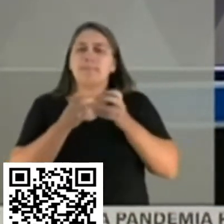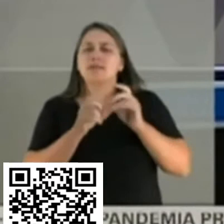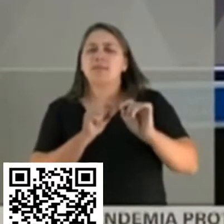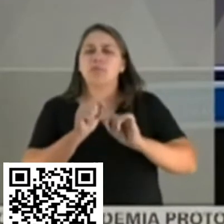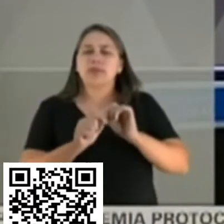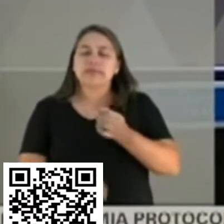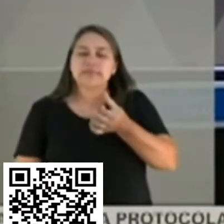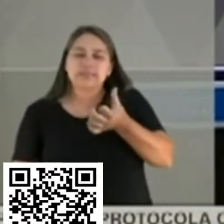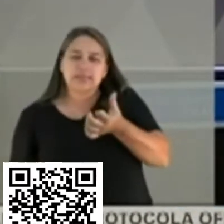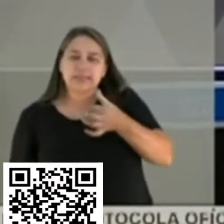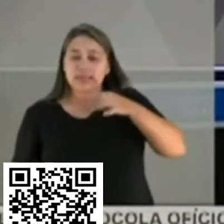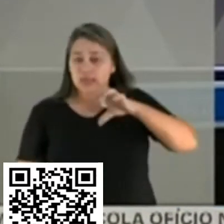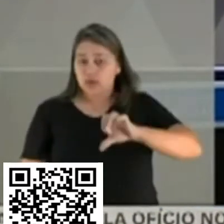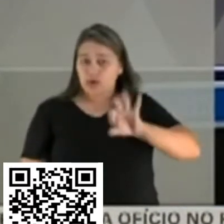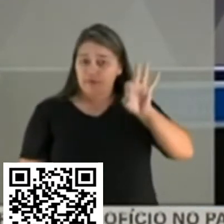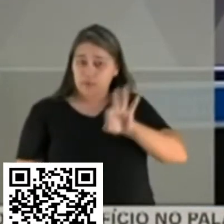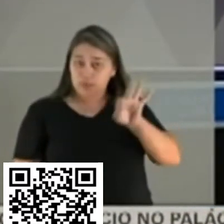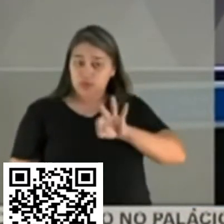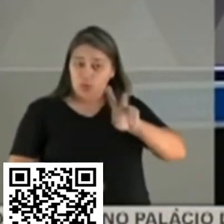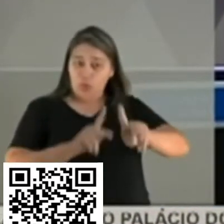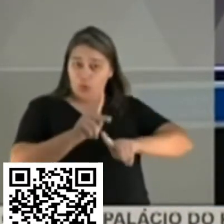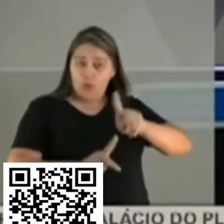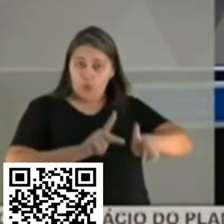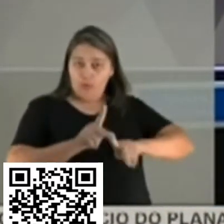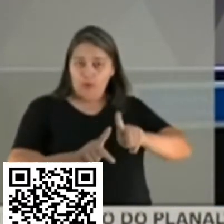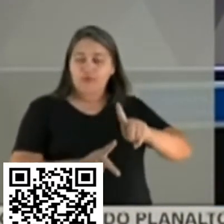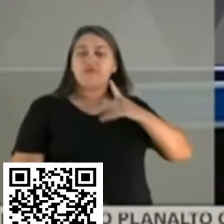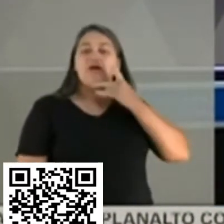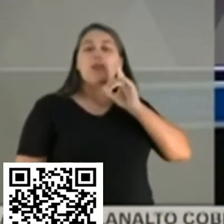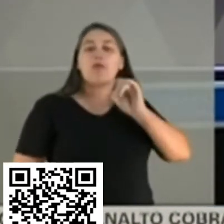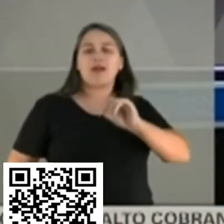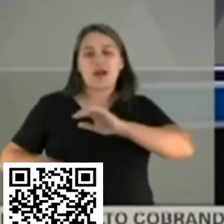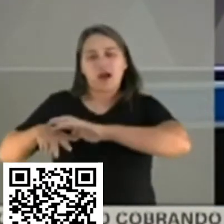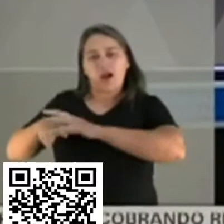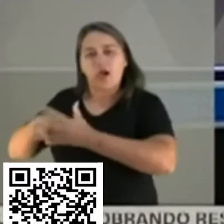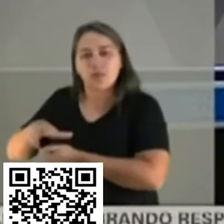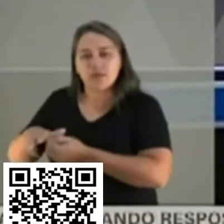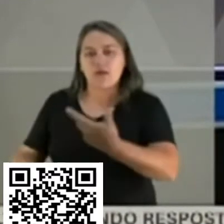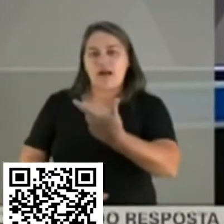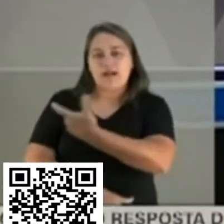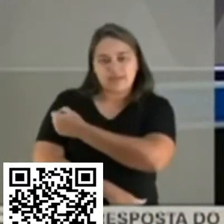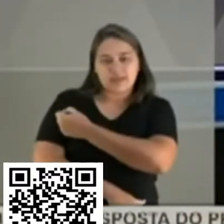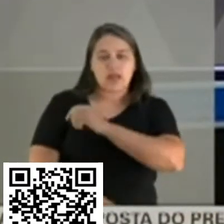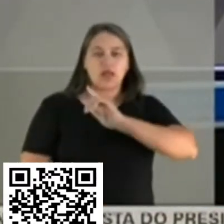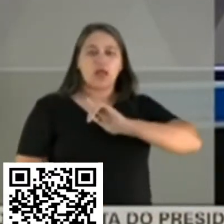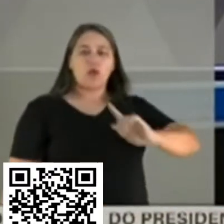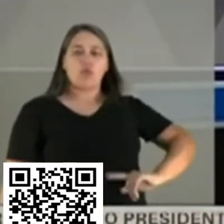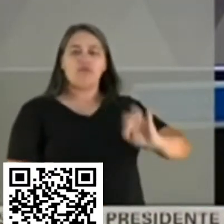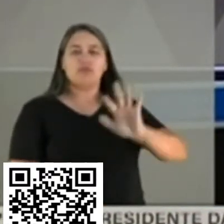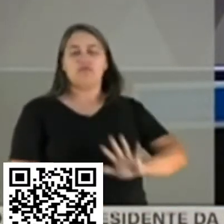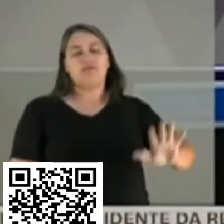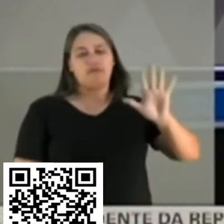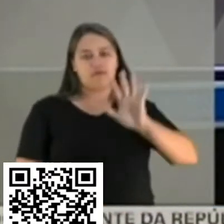69% da população atribui a corrupção das vacinas ao governo federal,